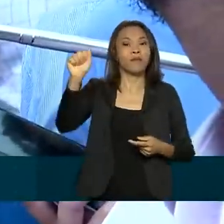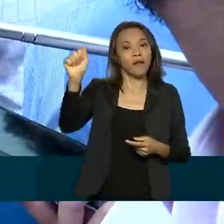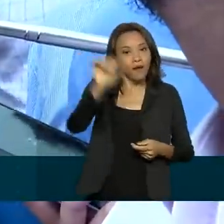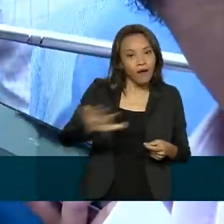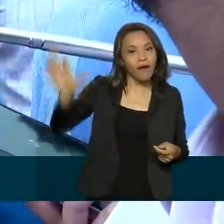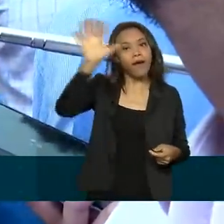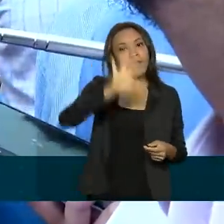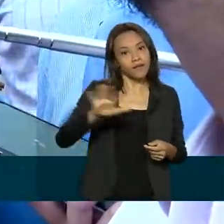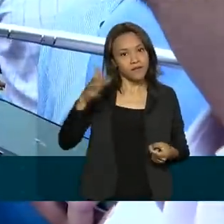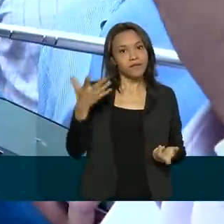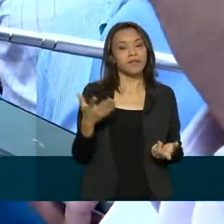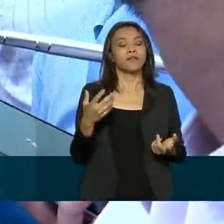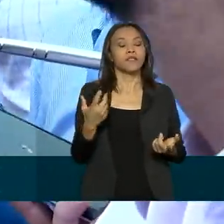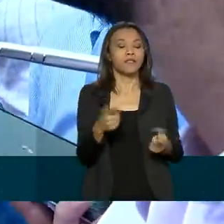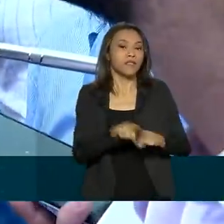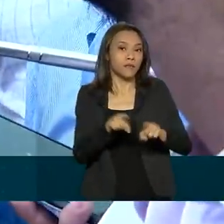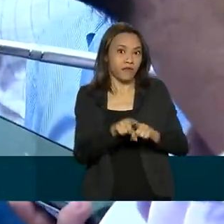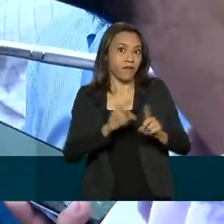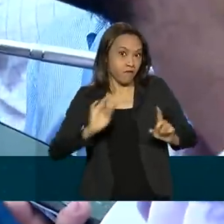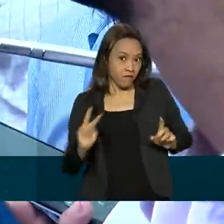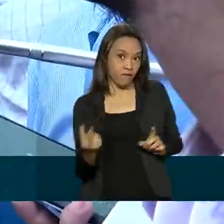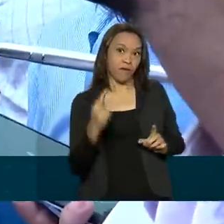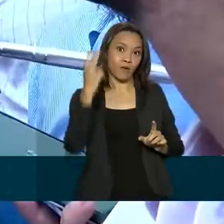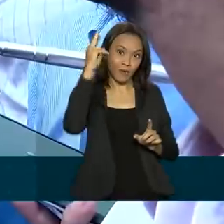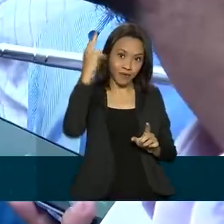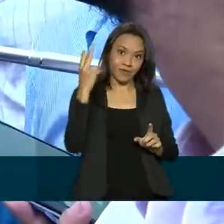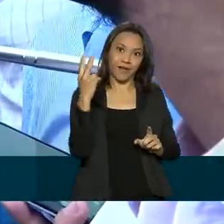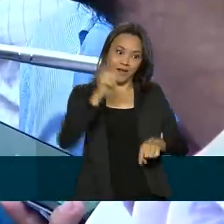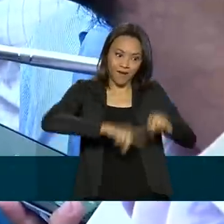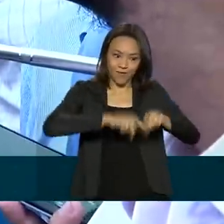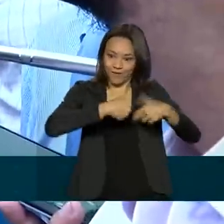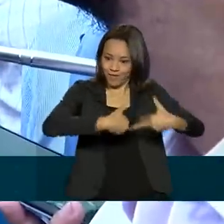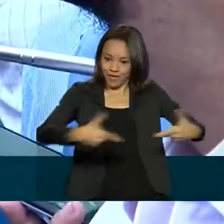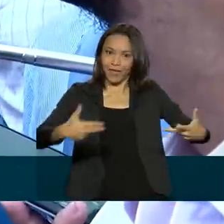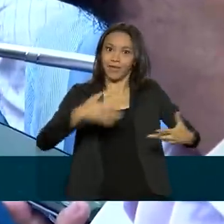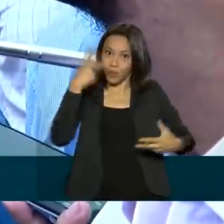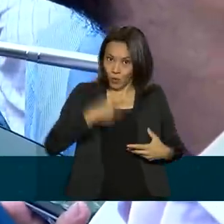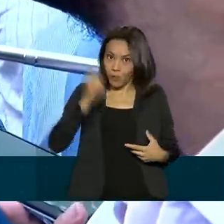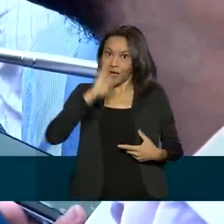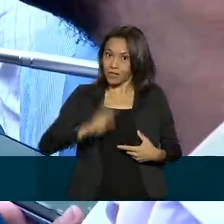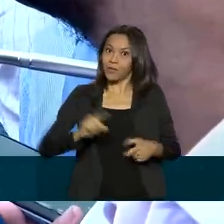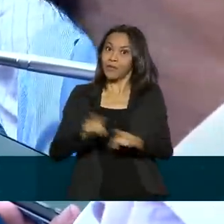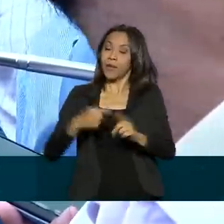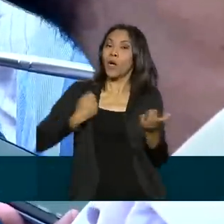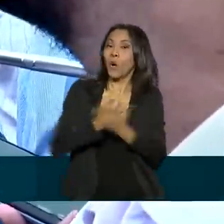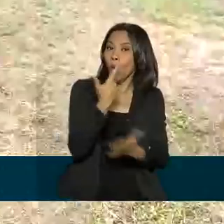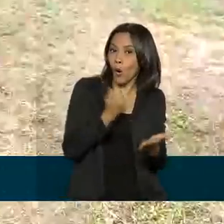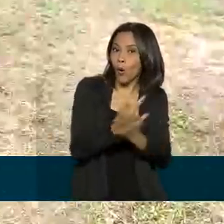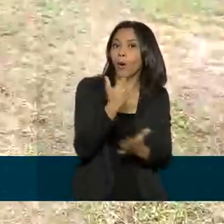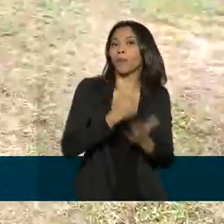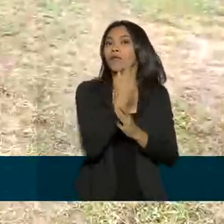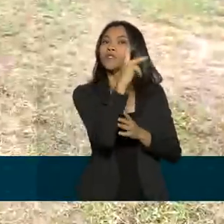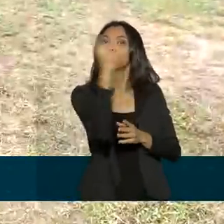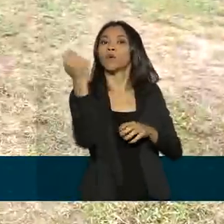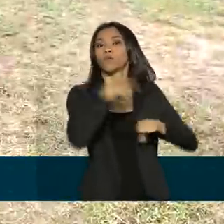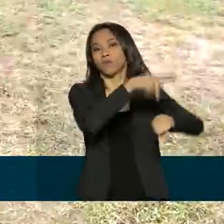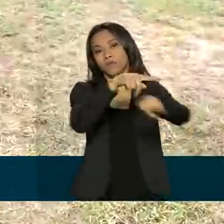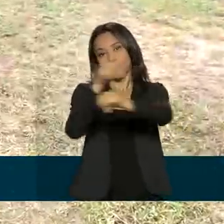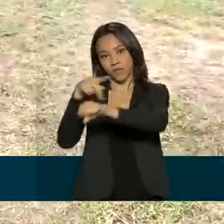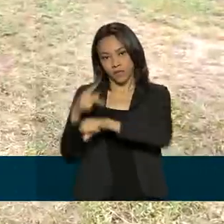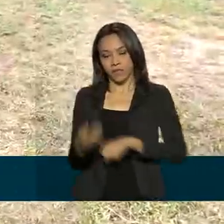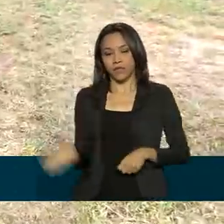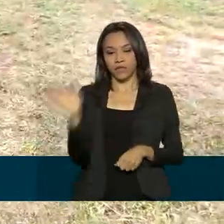gerar riquezas aos produtos que nós importamos, porque o Brasil também é comprador de matéria-prima de outros países. A ponte vai